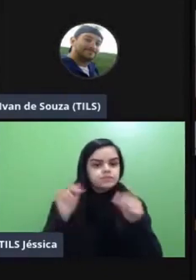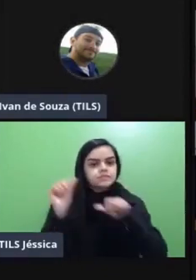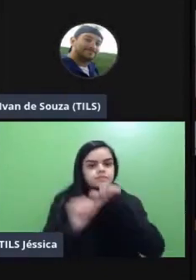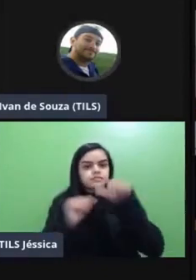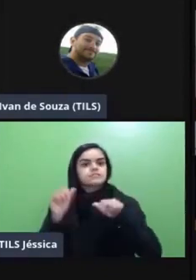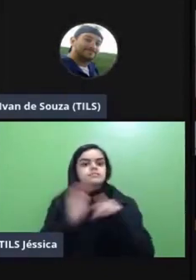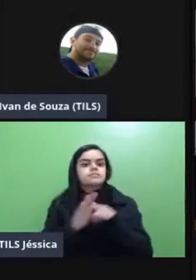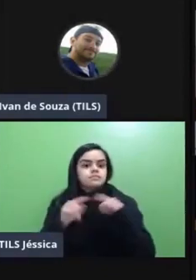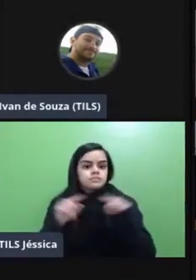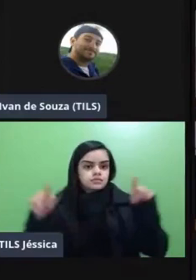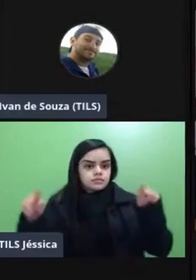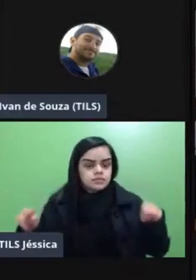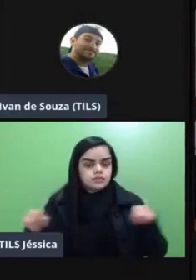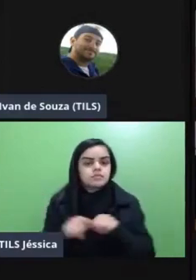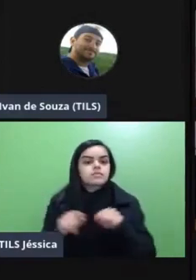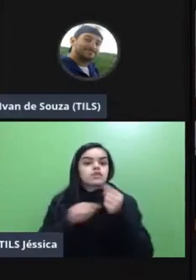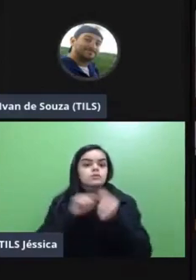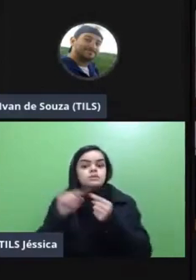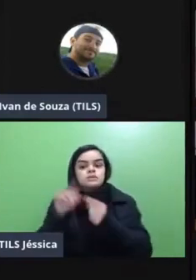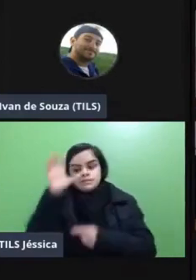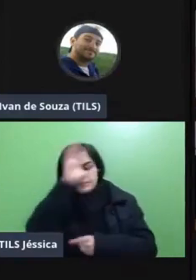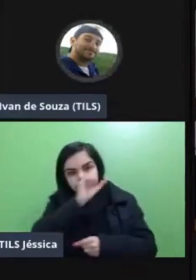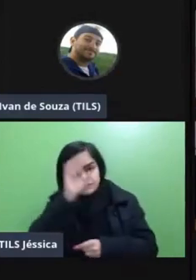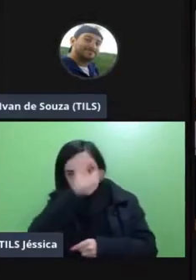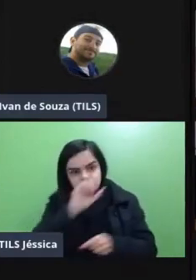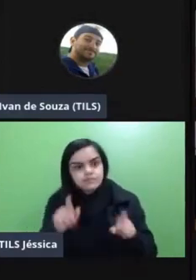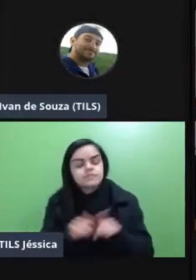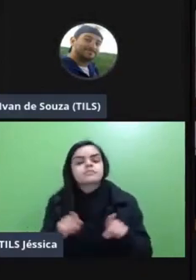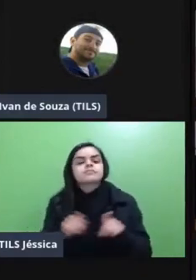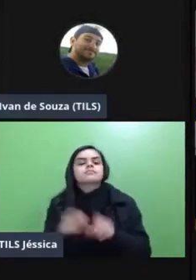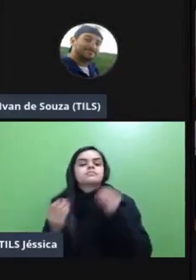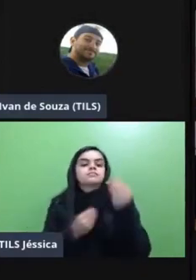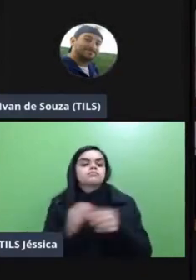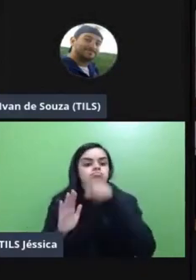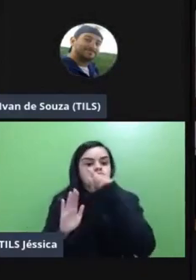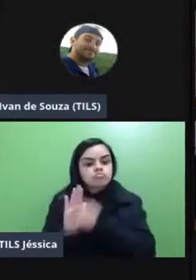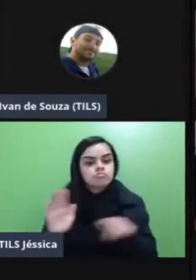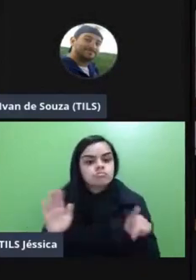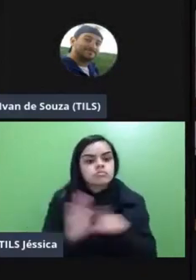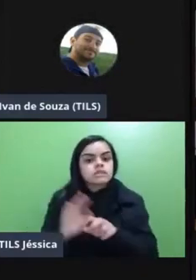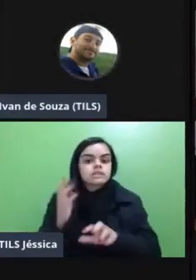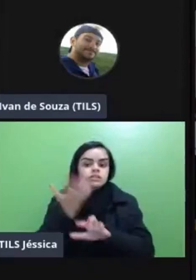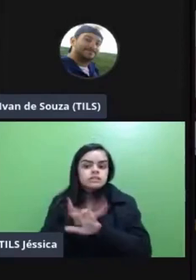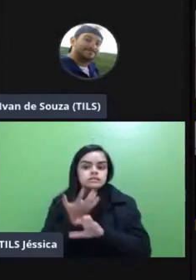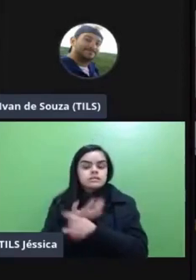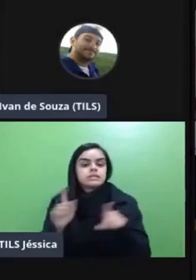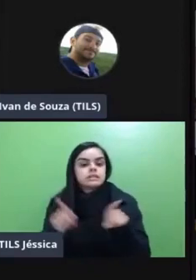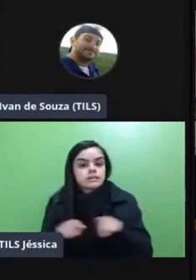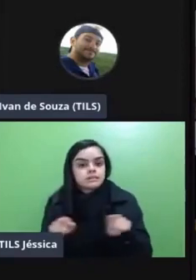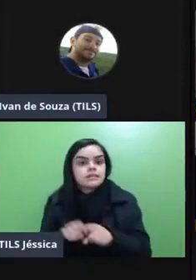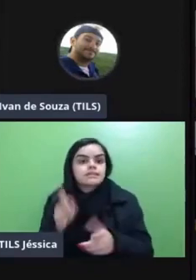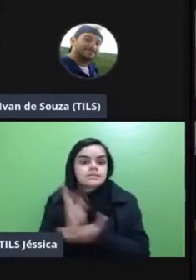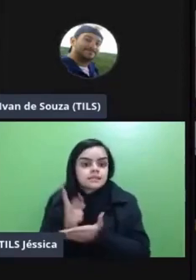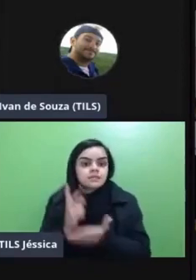turma dos meus objetivos de aprendizagem do conteúdo programático daquela disciplina né E aí sempre eu